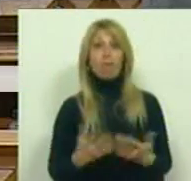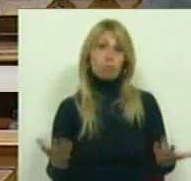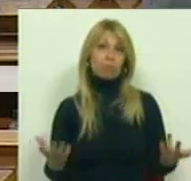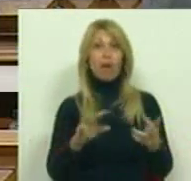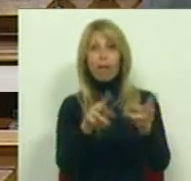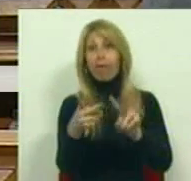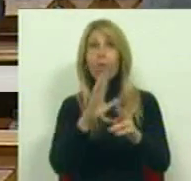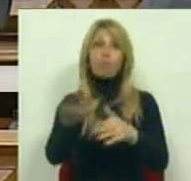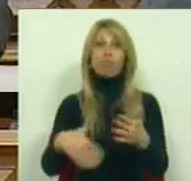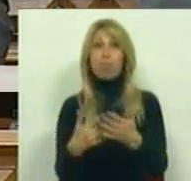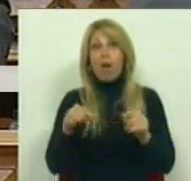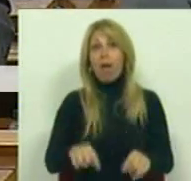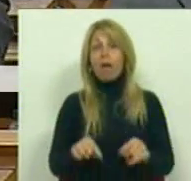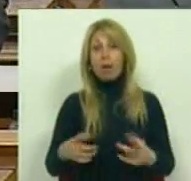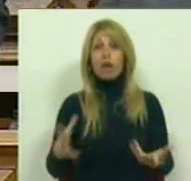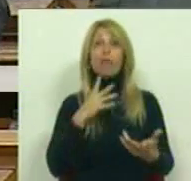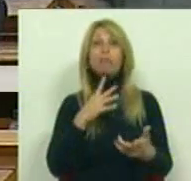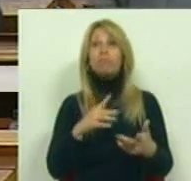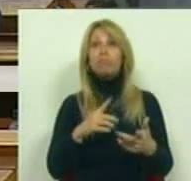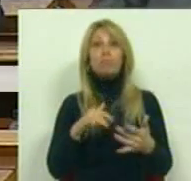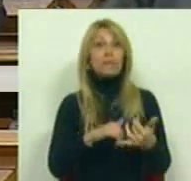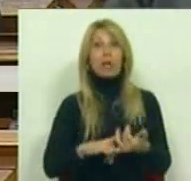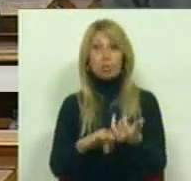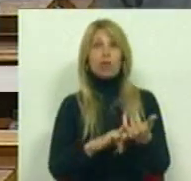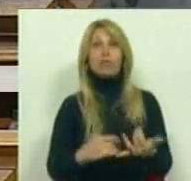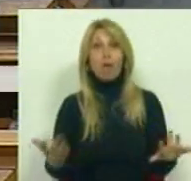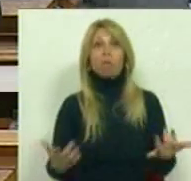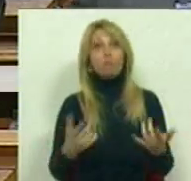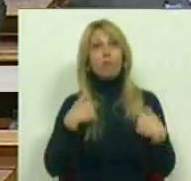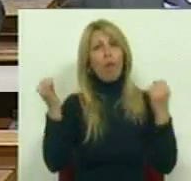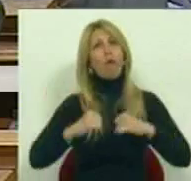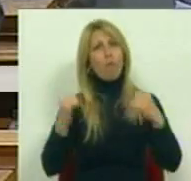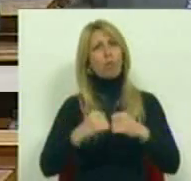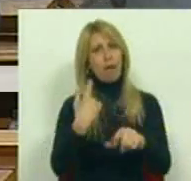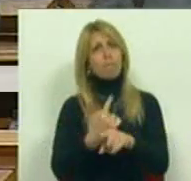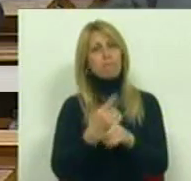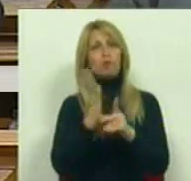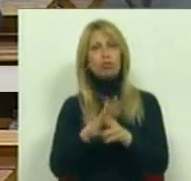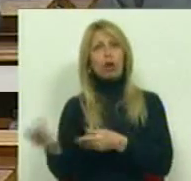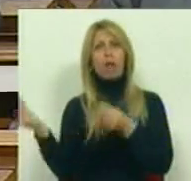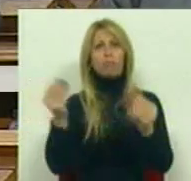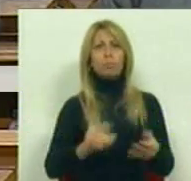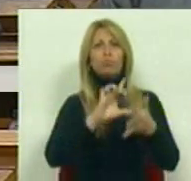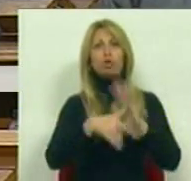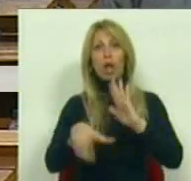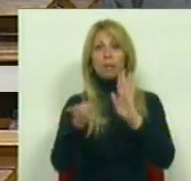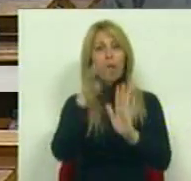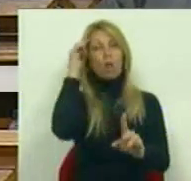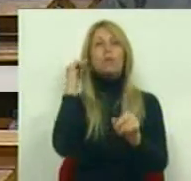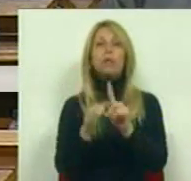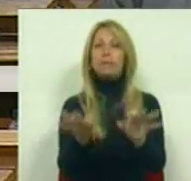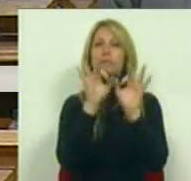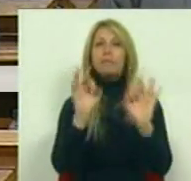associação. E nós concordamos com ela, ao ponto até de termos apresentado um projeto de lei que visa exatamente a